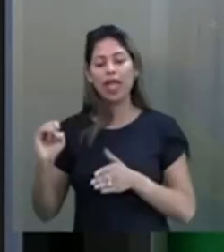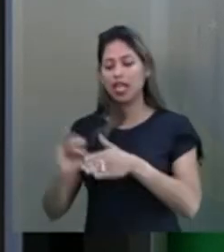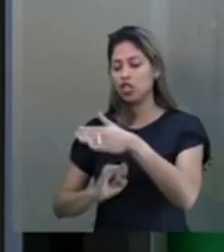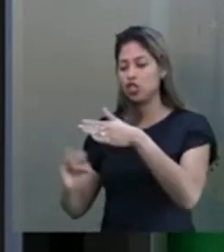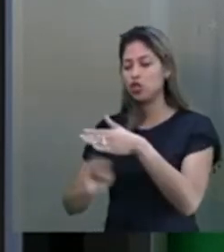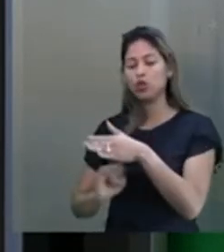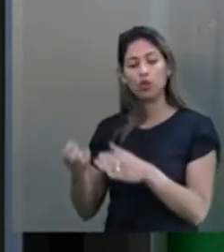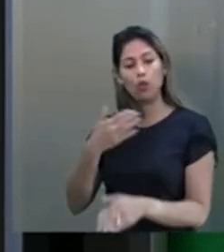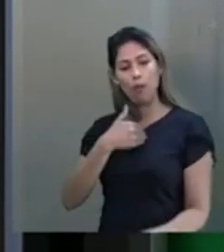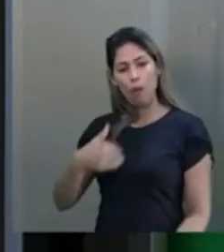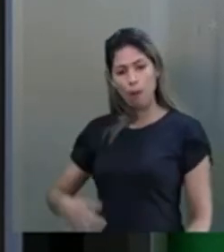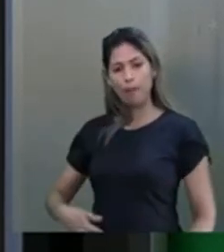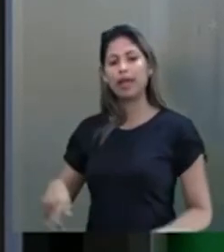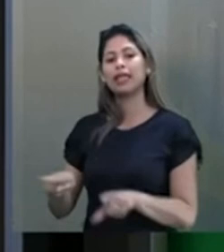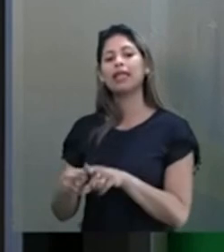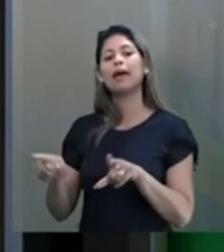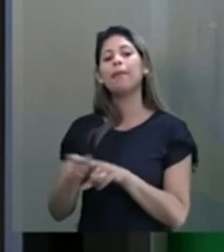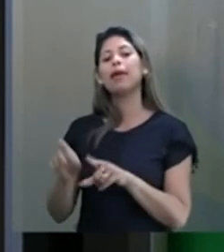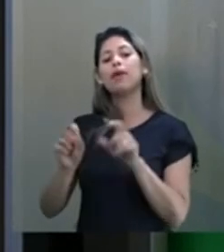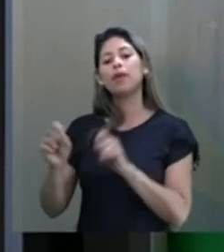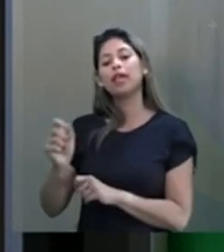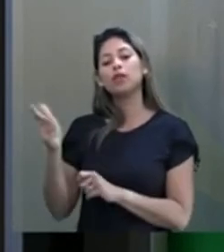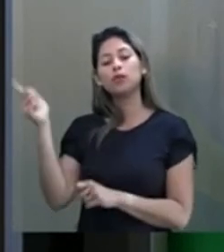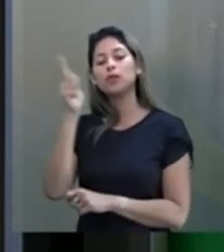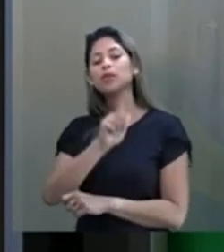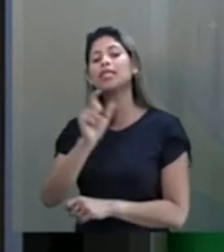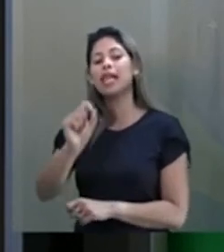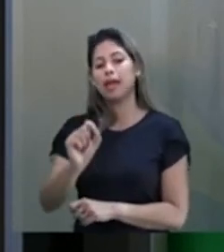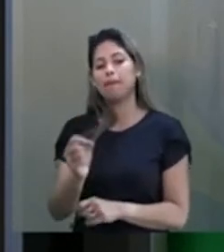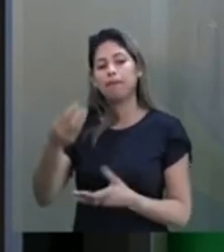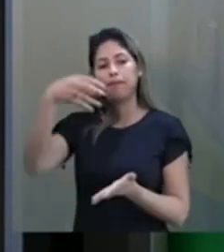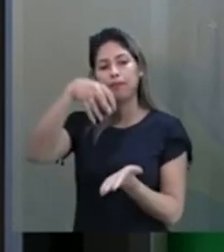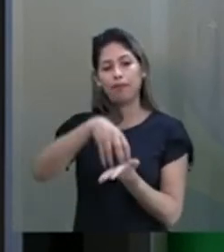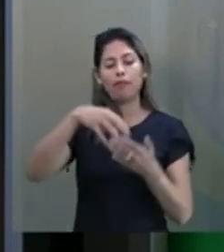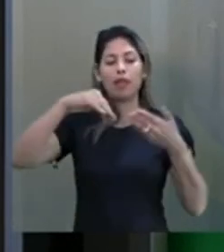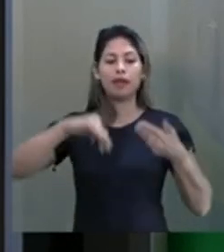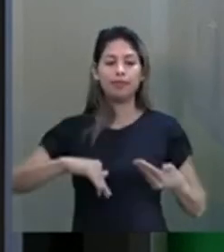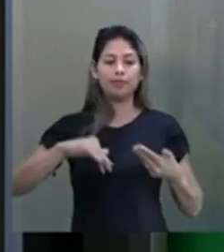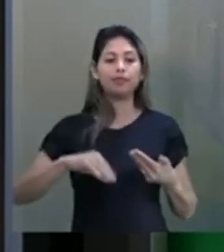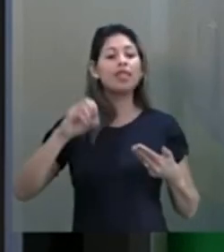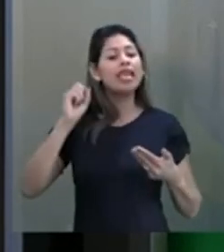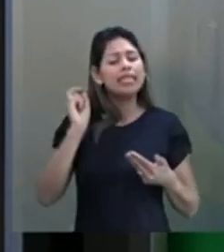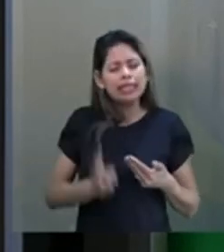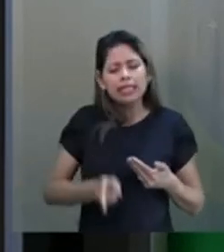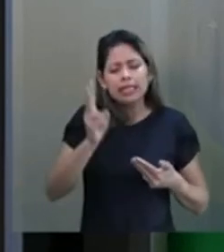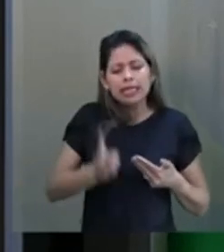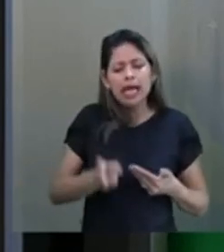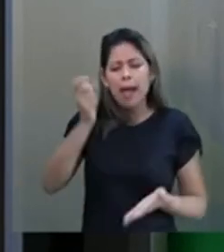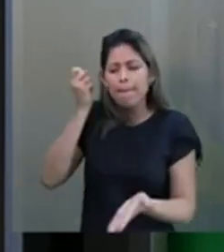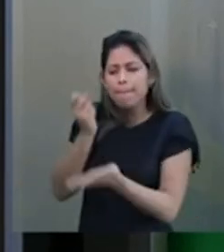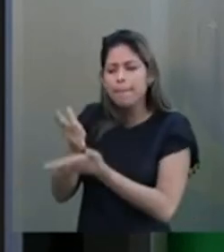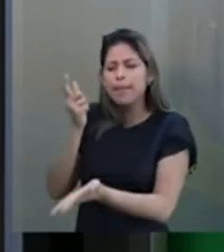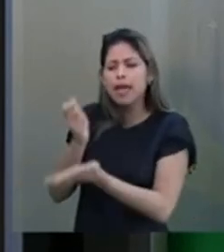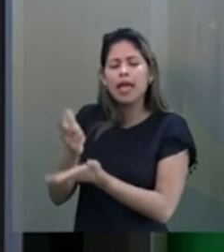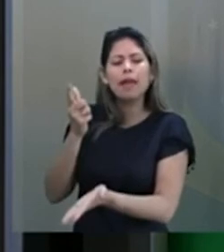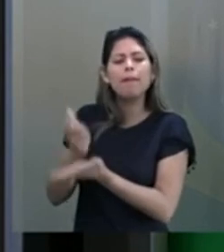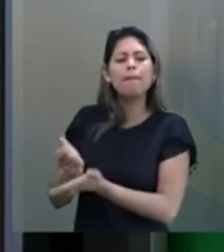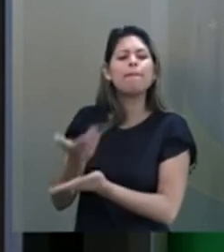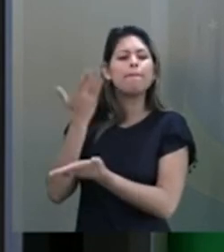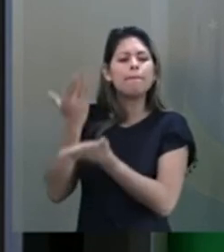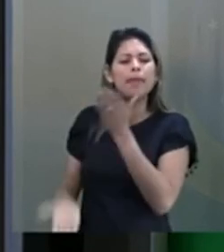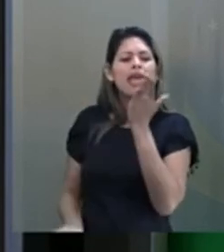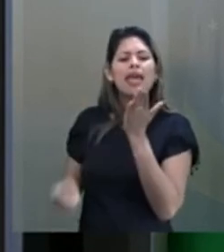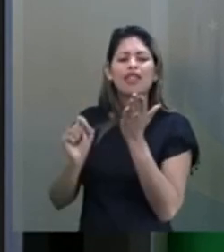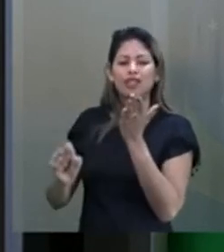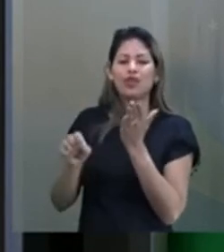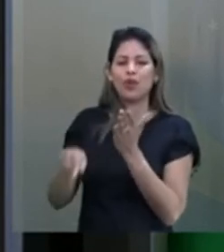por instituições privadas com poder de lobby dentro do Congresso Nacional. E quem paga a conta é sempre o cidadão na ponta, porque